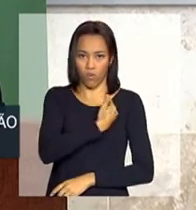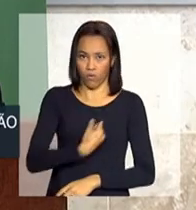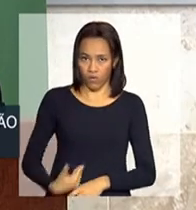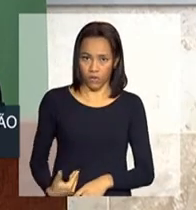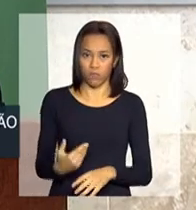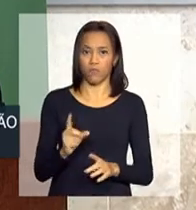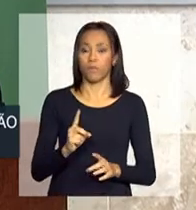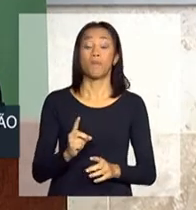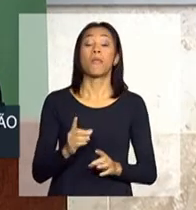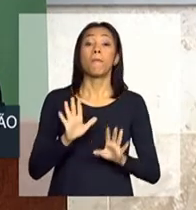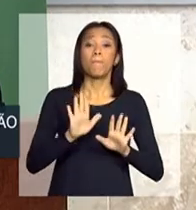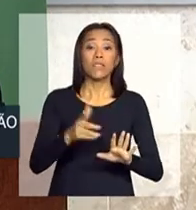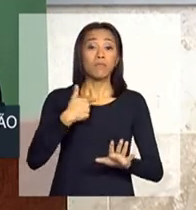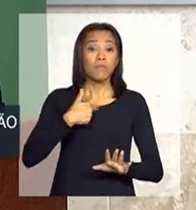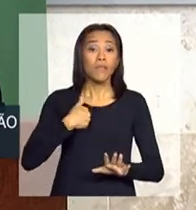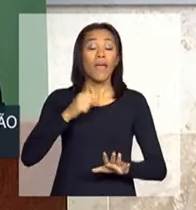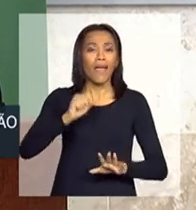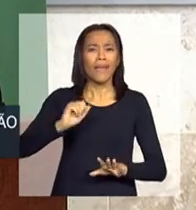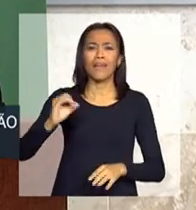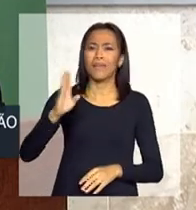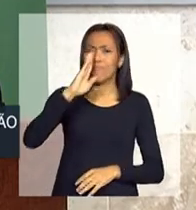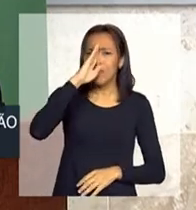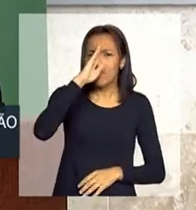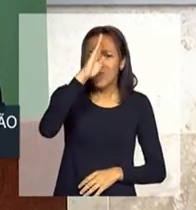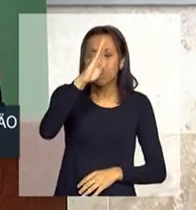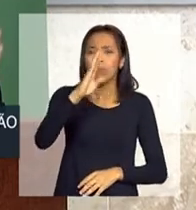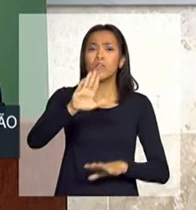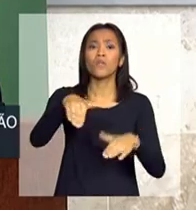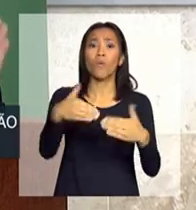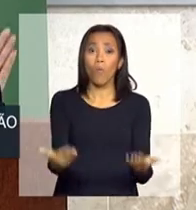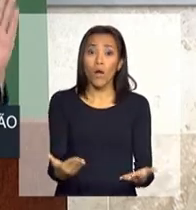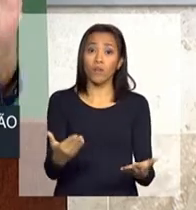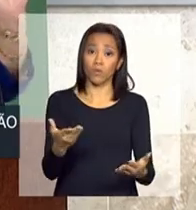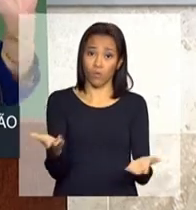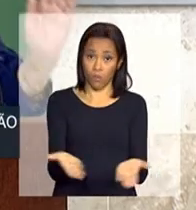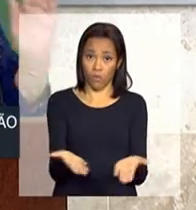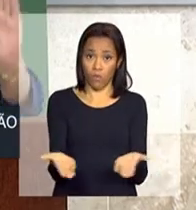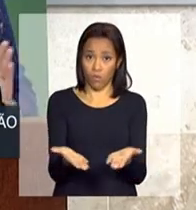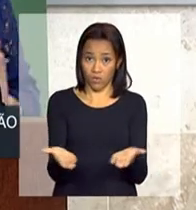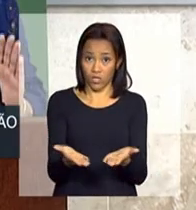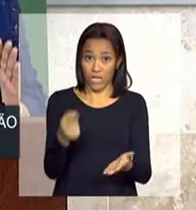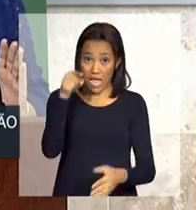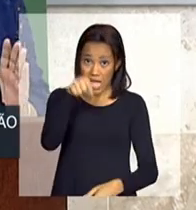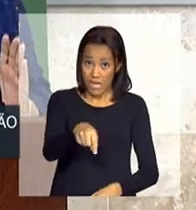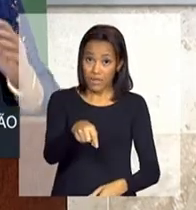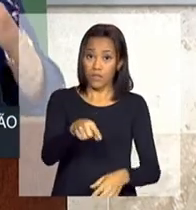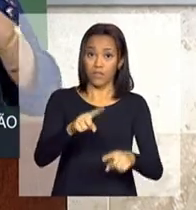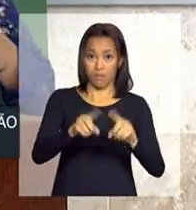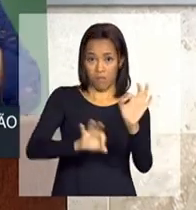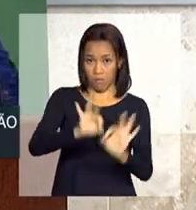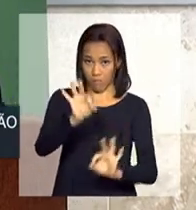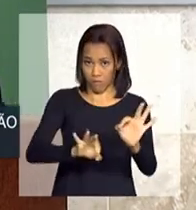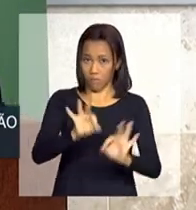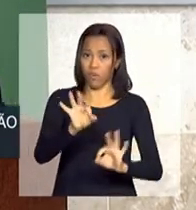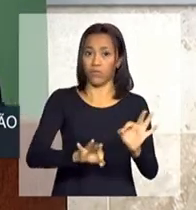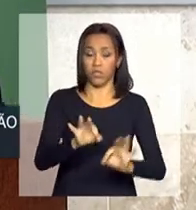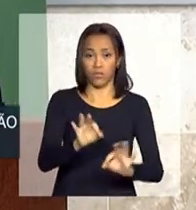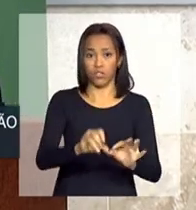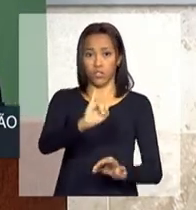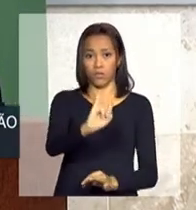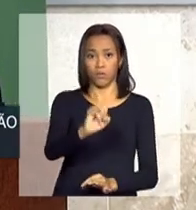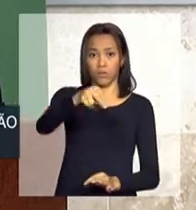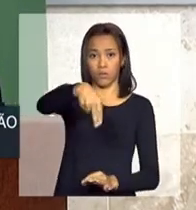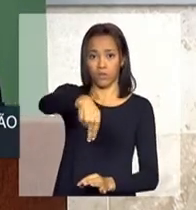absolutamente essencial quando se trata deste momento, deste plano em nova empresa. É nisso